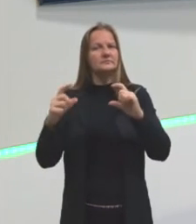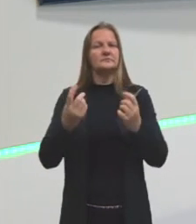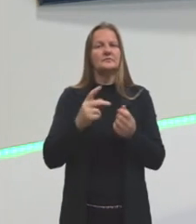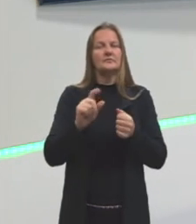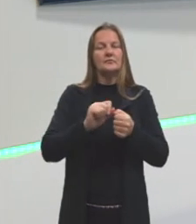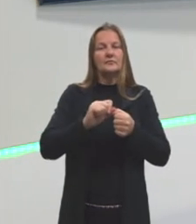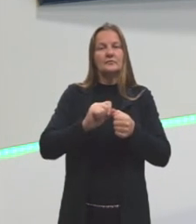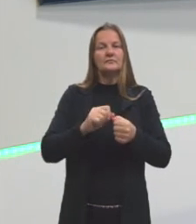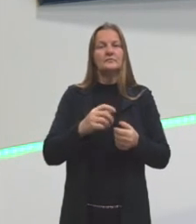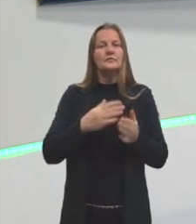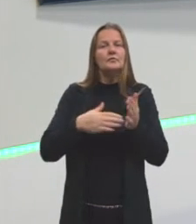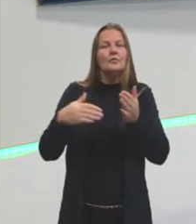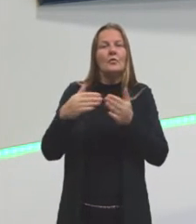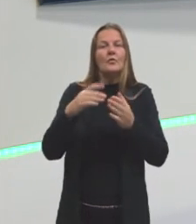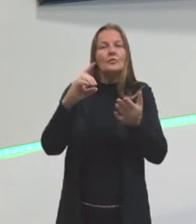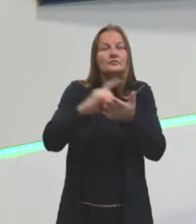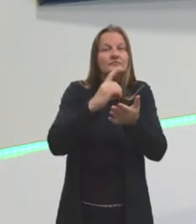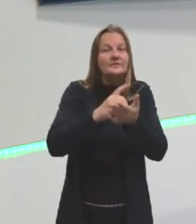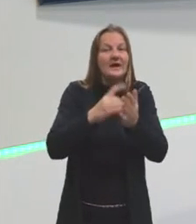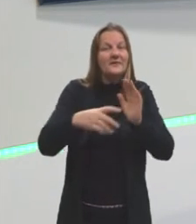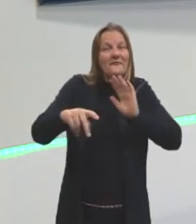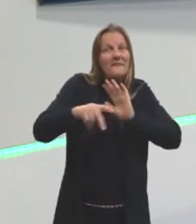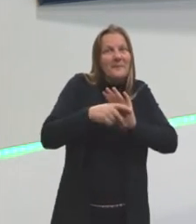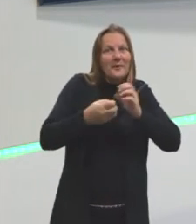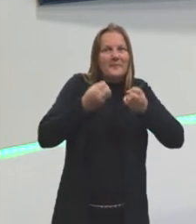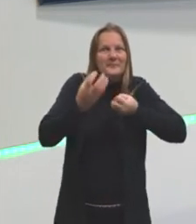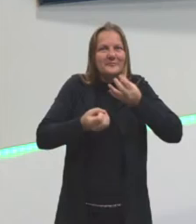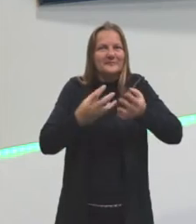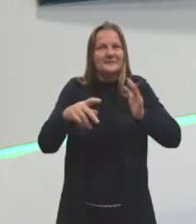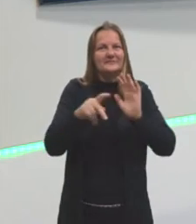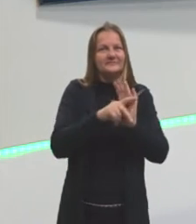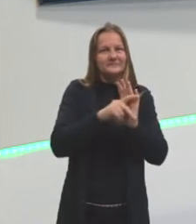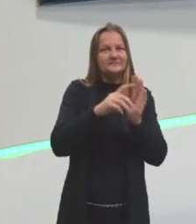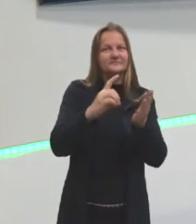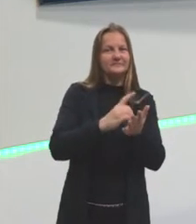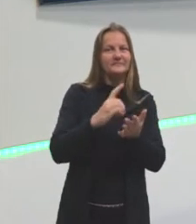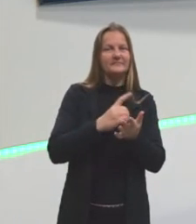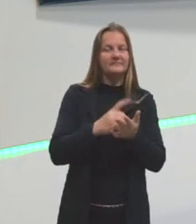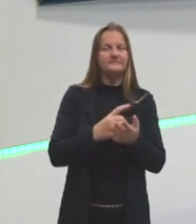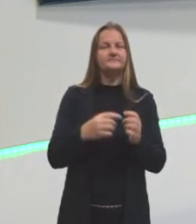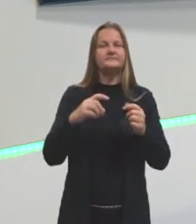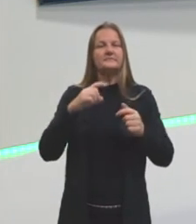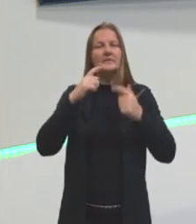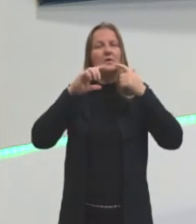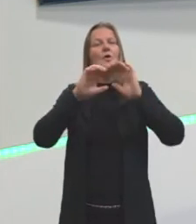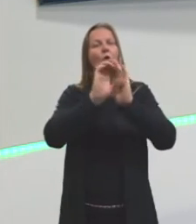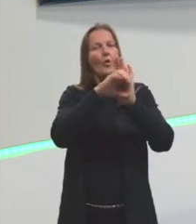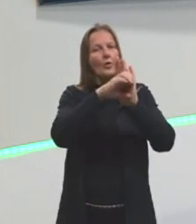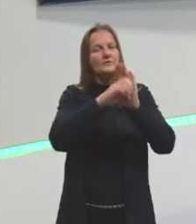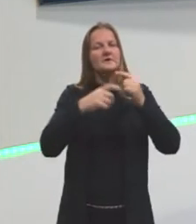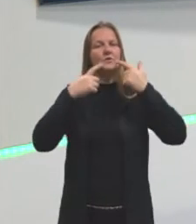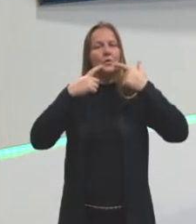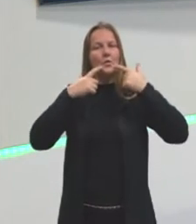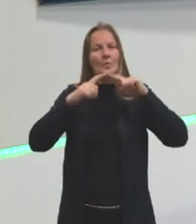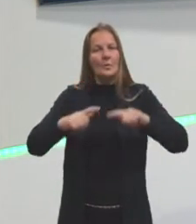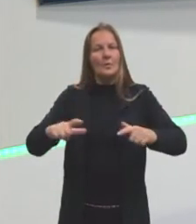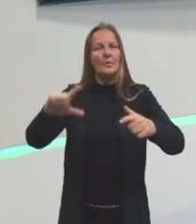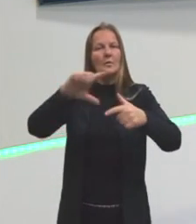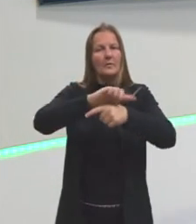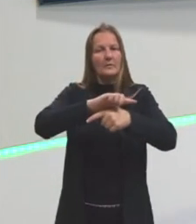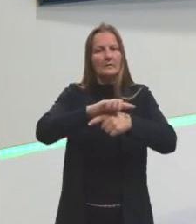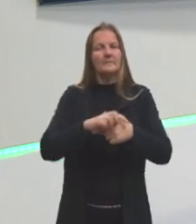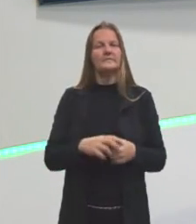ou o dicionário falando sobre o dicionário, a gente está trabalhando aqui com um conceito que a gente vai chamar de metalinguagem.